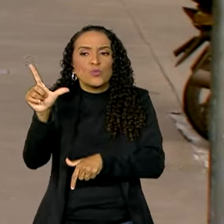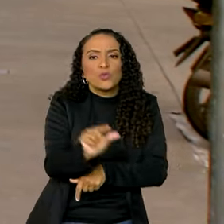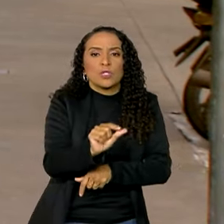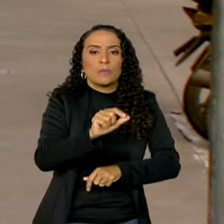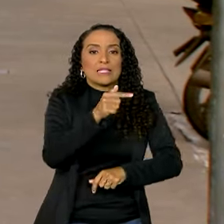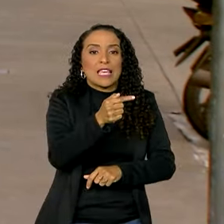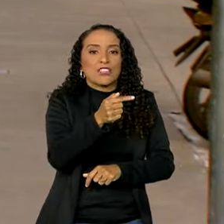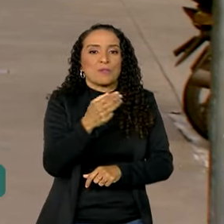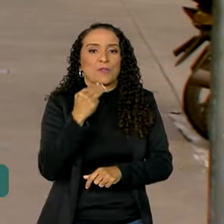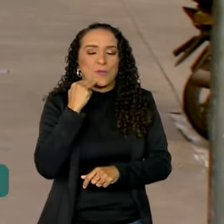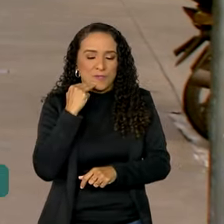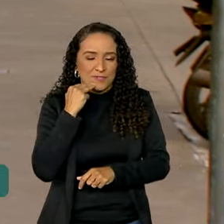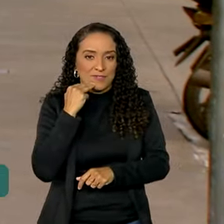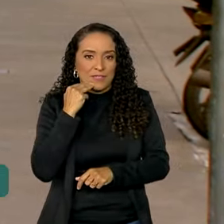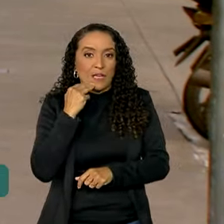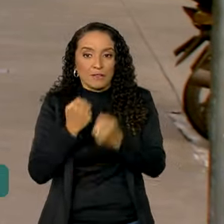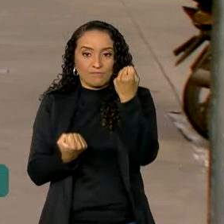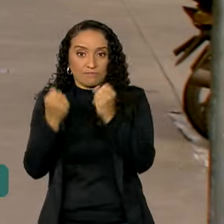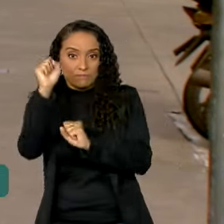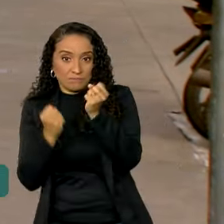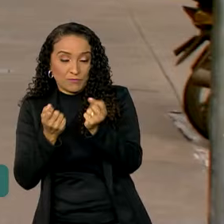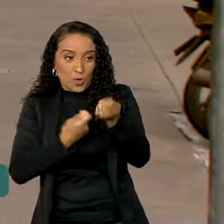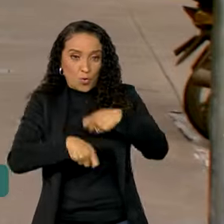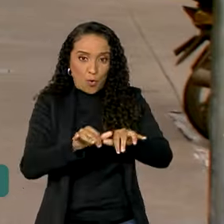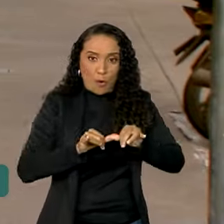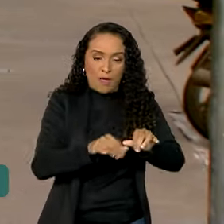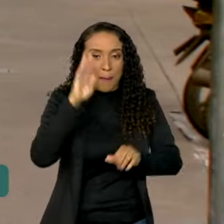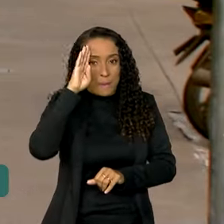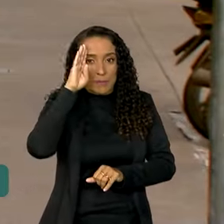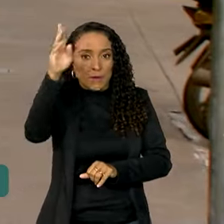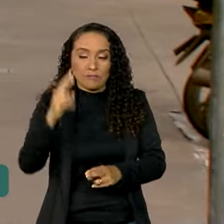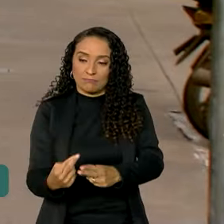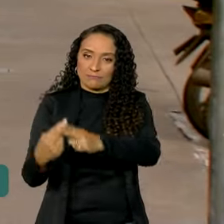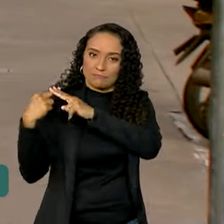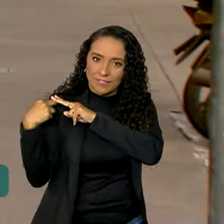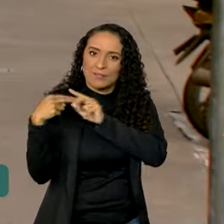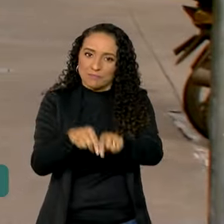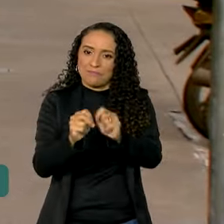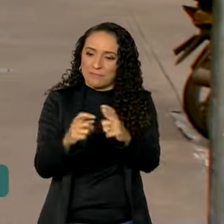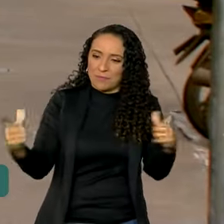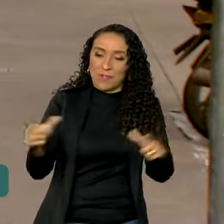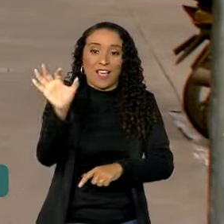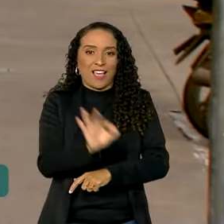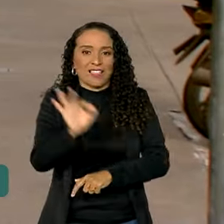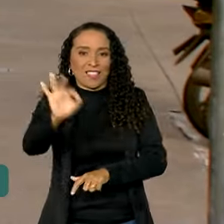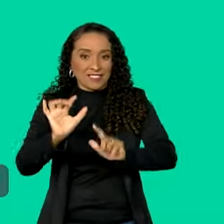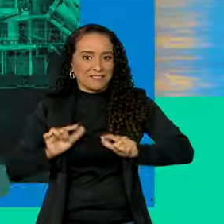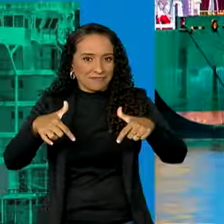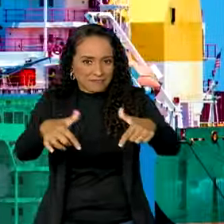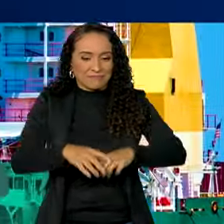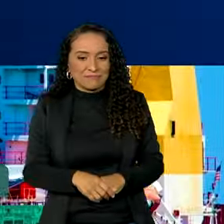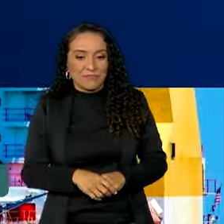para 7 milhões. A indústria e o comércio foram os principais responsáveis por aumentar essa taxa de ocupação.